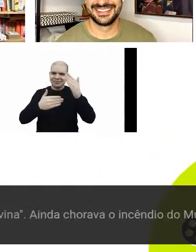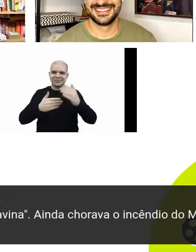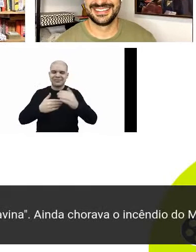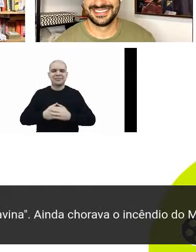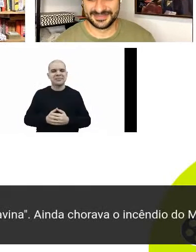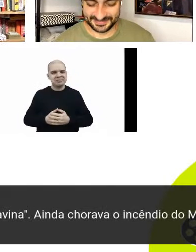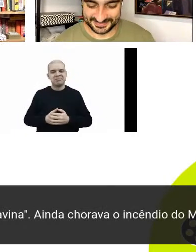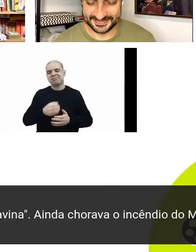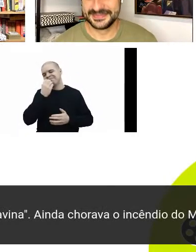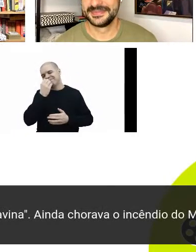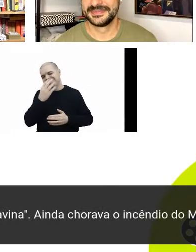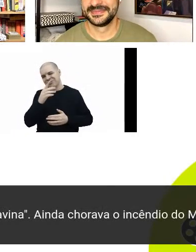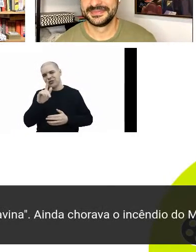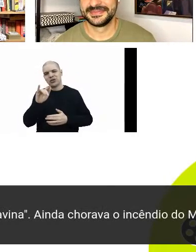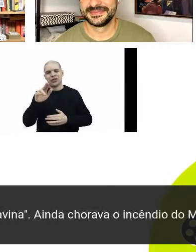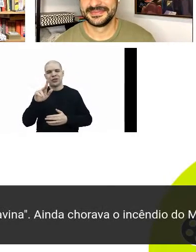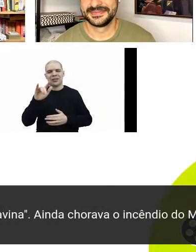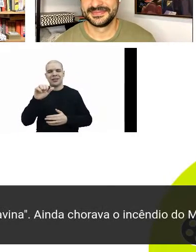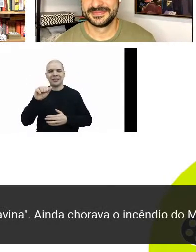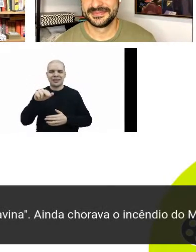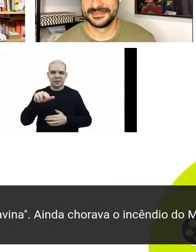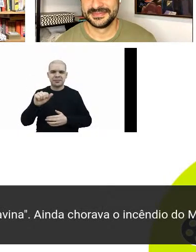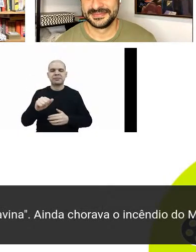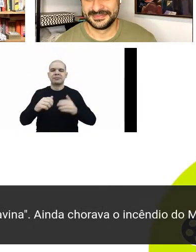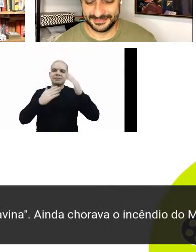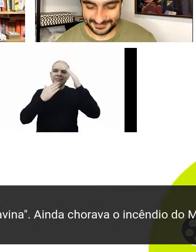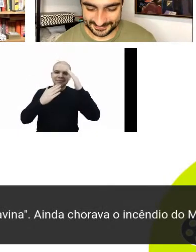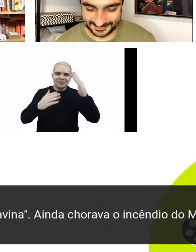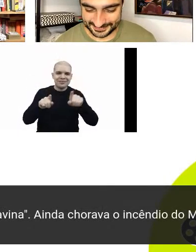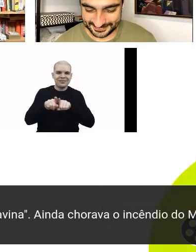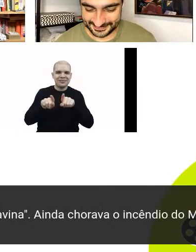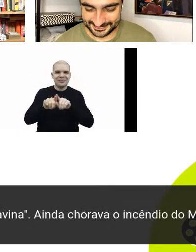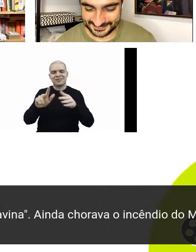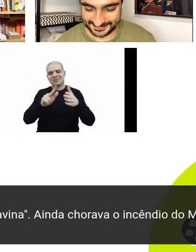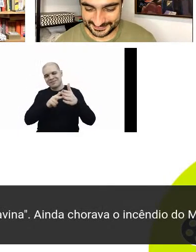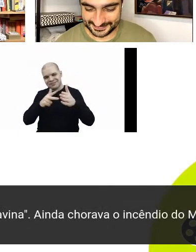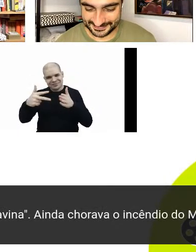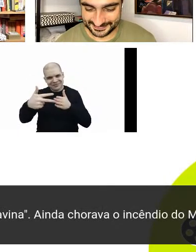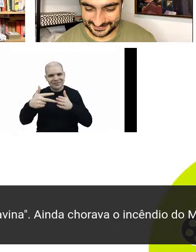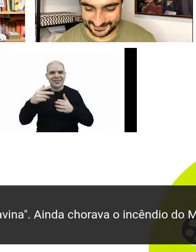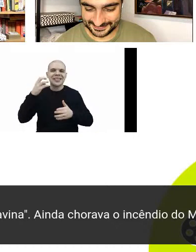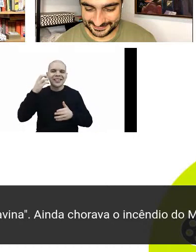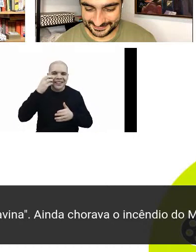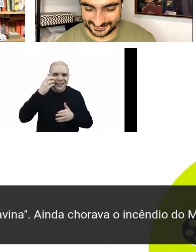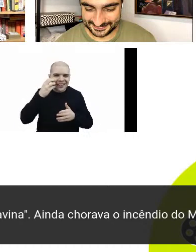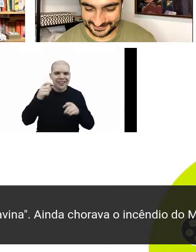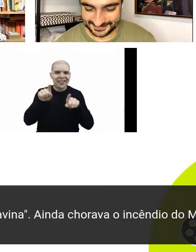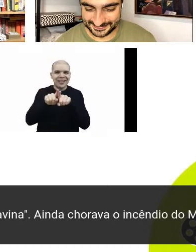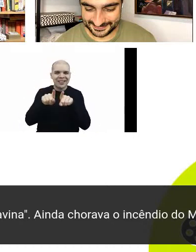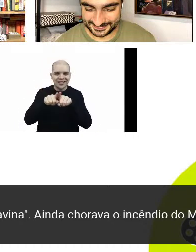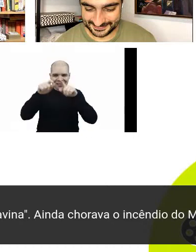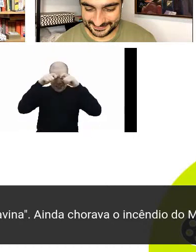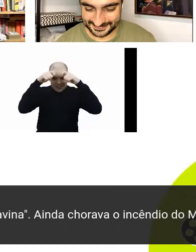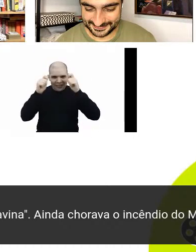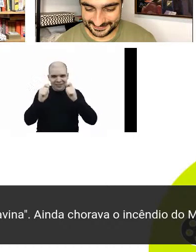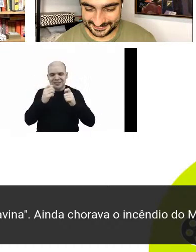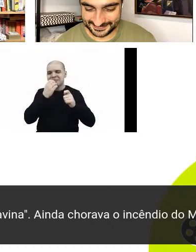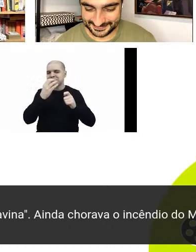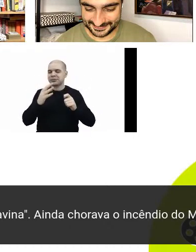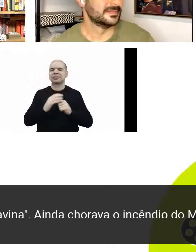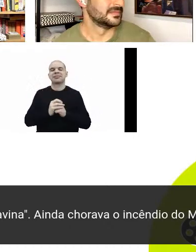indicações aí, quero agradecer a equipe aí do Libras 360, Dauro e Amanda que estiveram aqui com a gente, vou dar a indicação